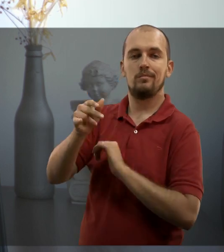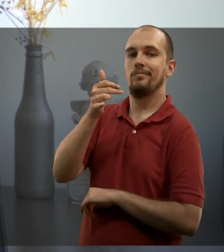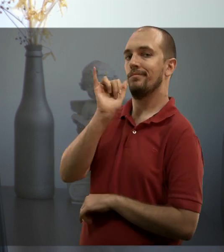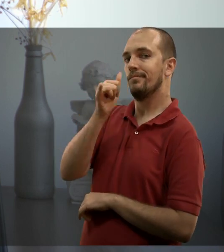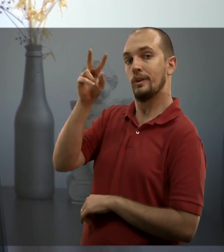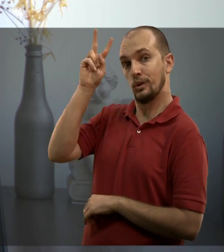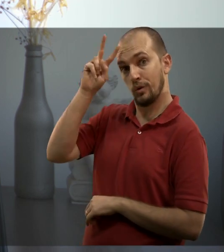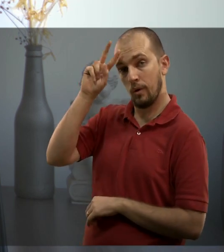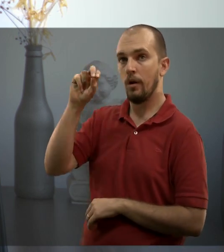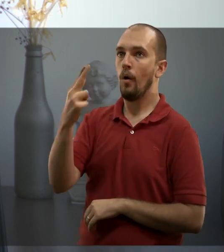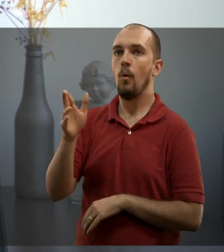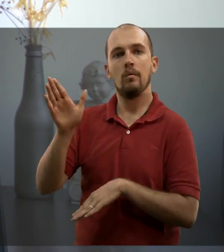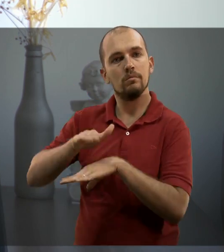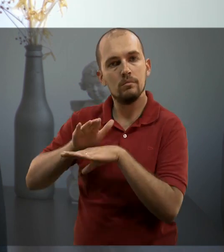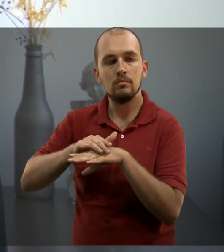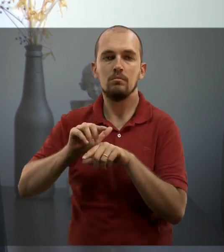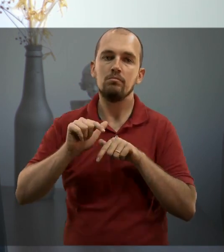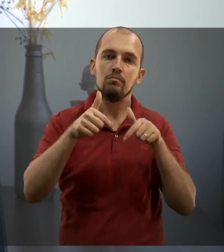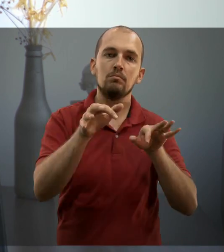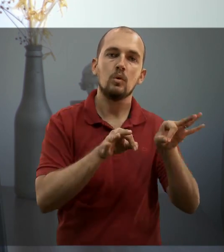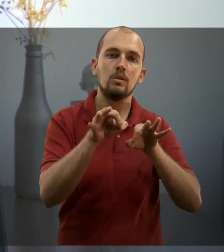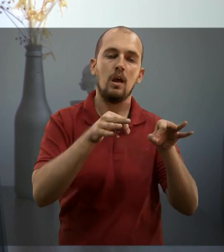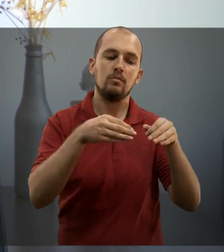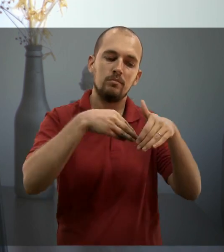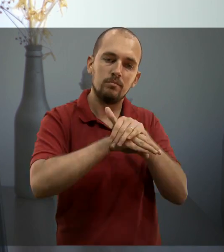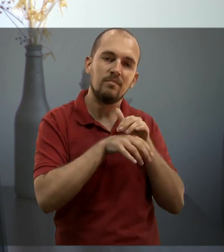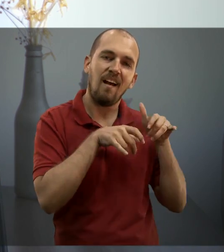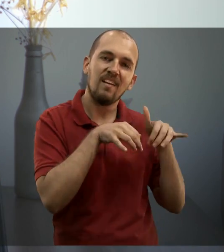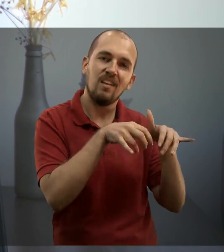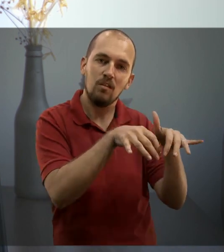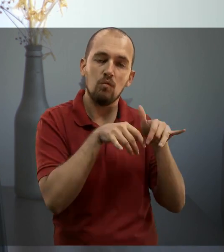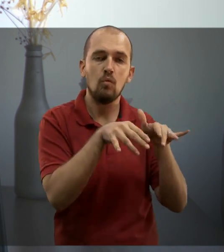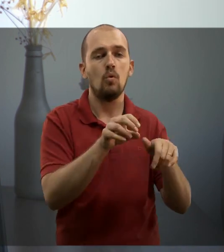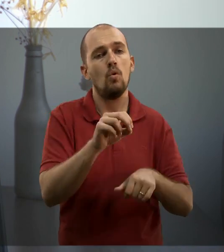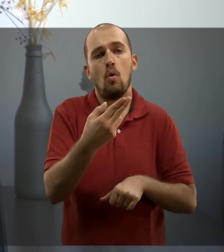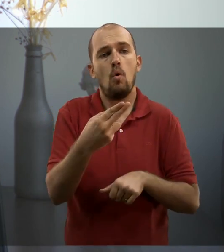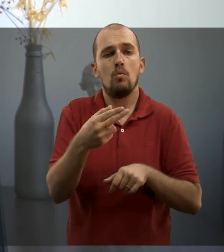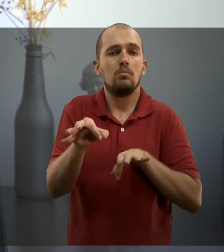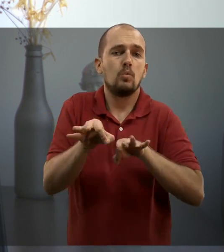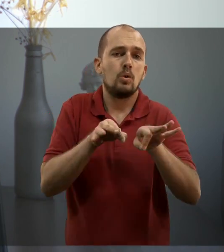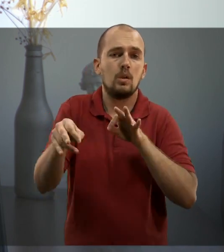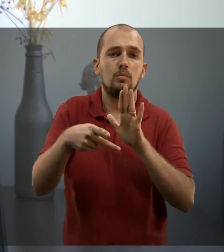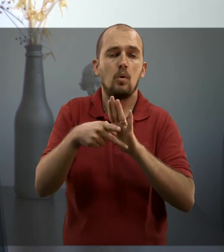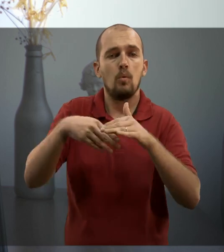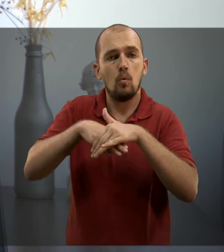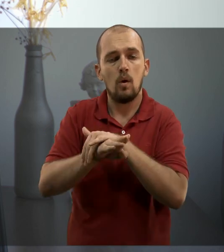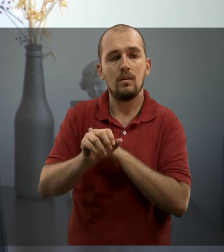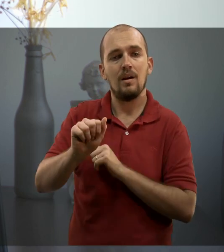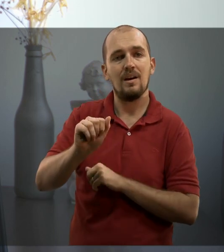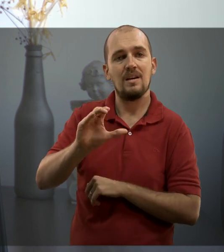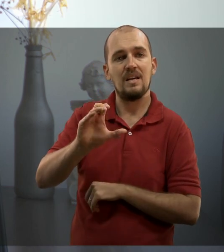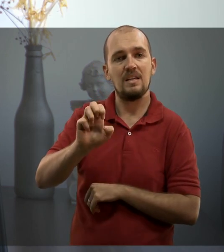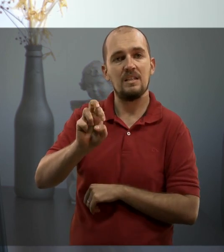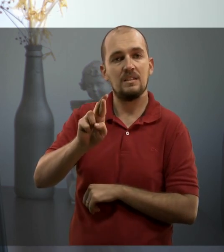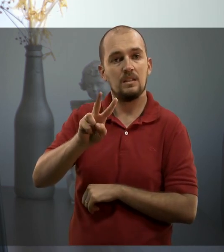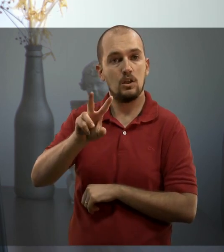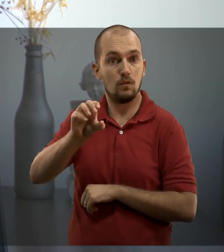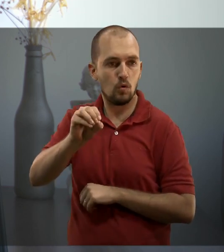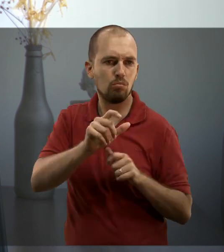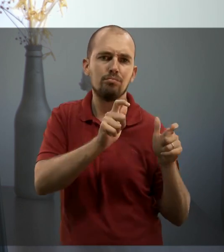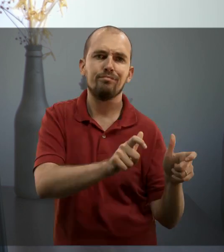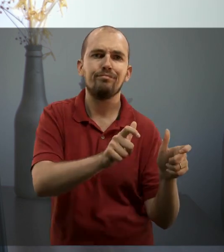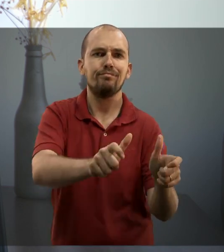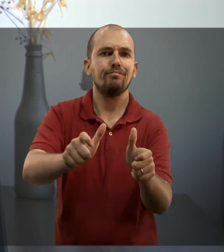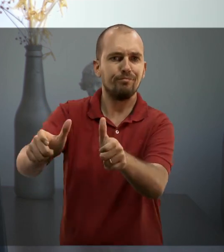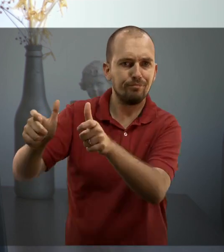contação de história, ou projetos arquivísticos e de memória, ou simplesmente projetos de organização e gestão de acervos